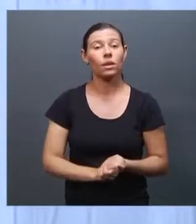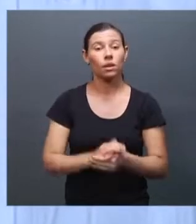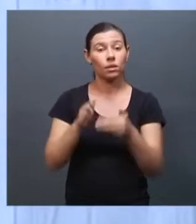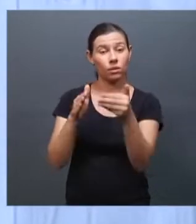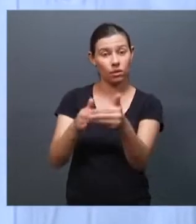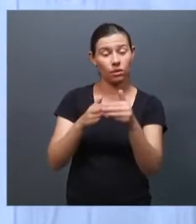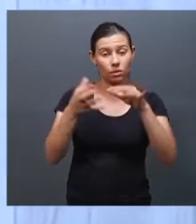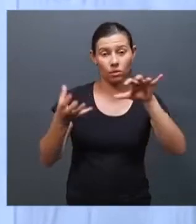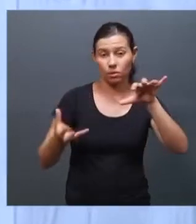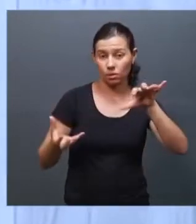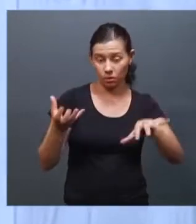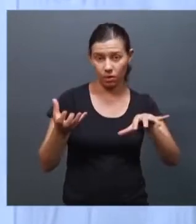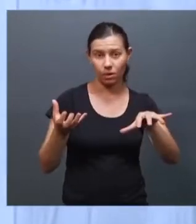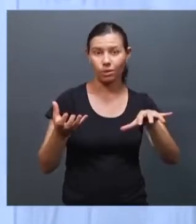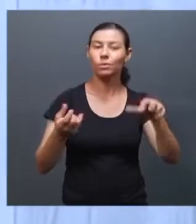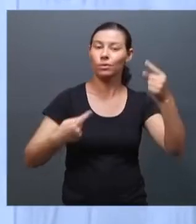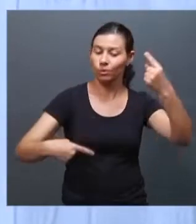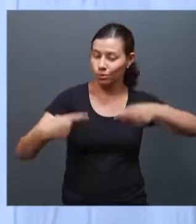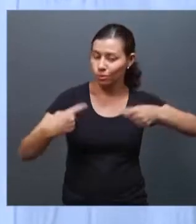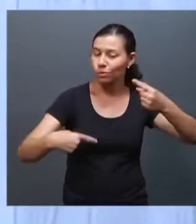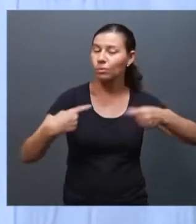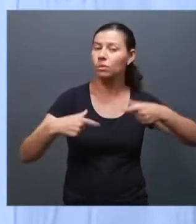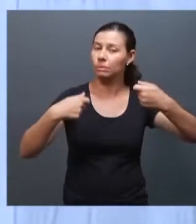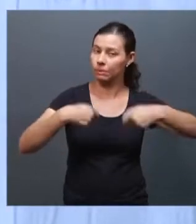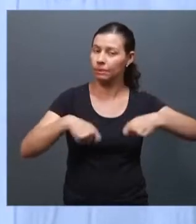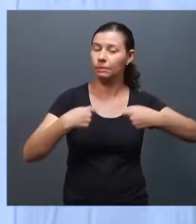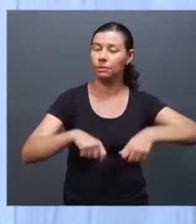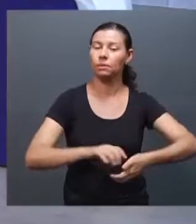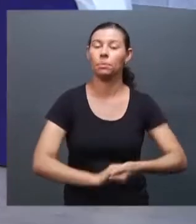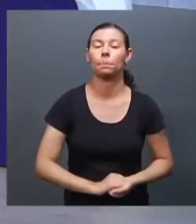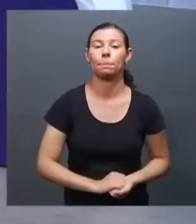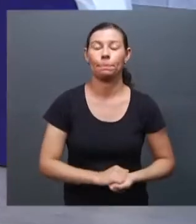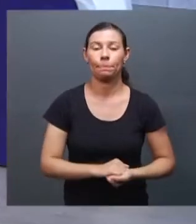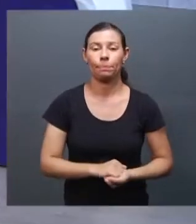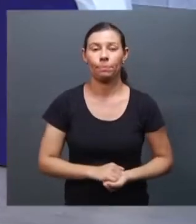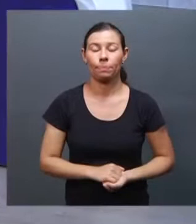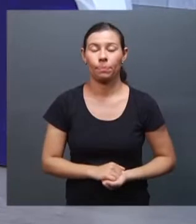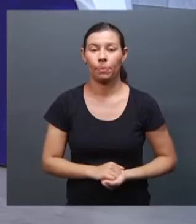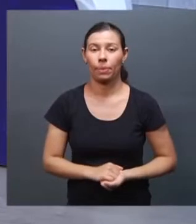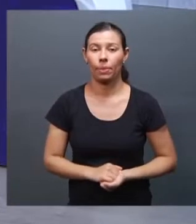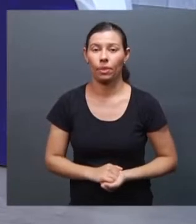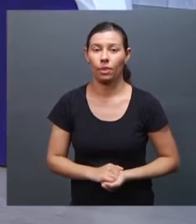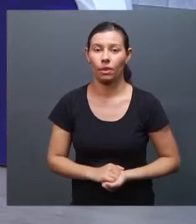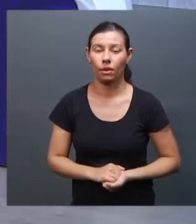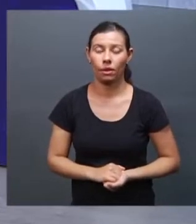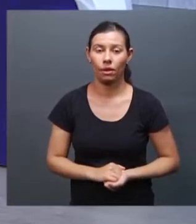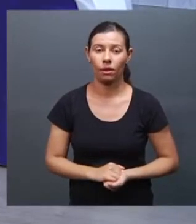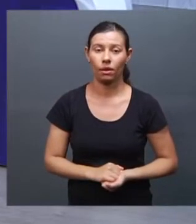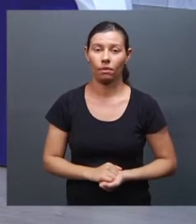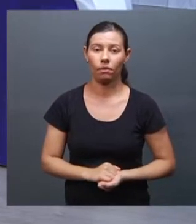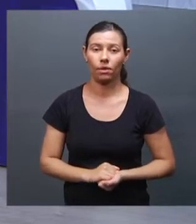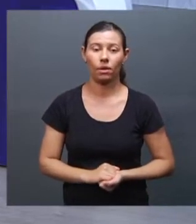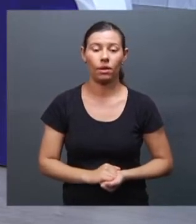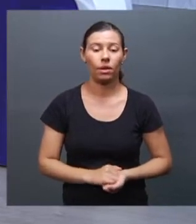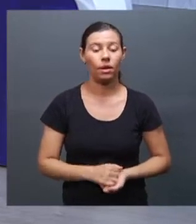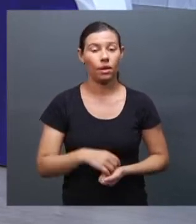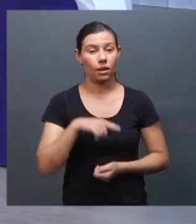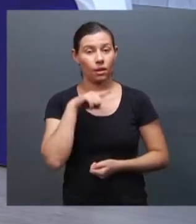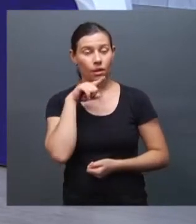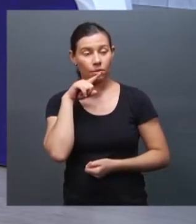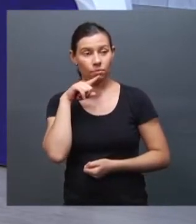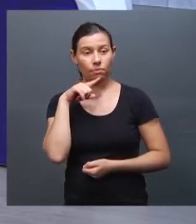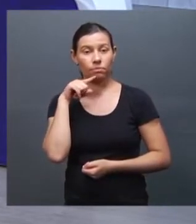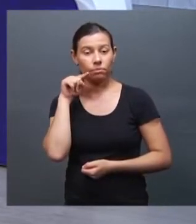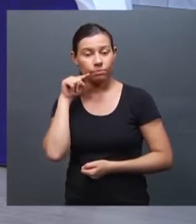ao Congresso que discuta o tema, né? Flávia, você lá no Centro de Referência atende a